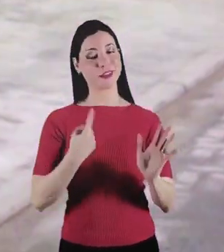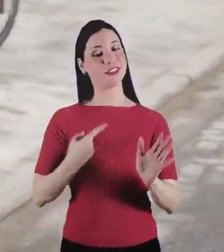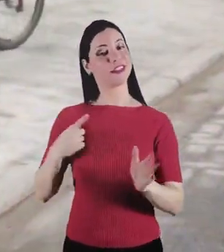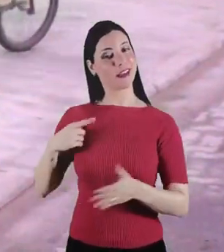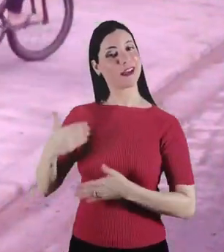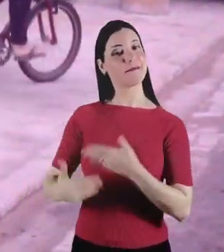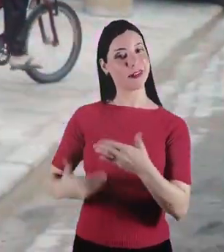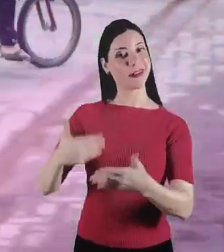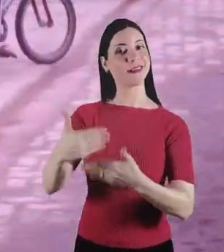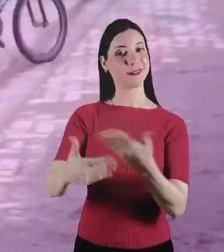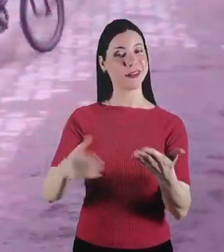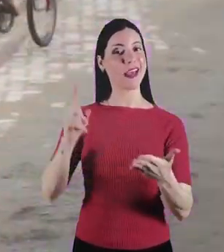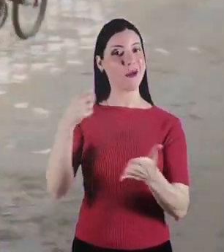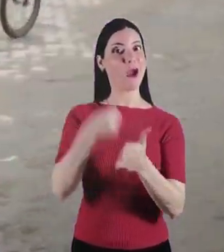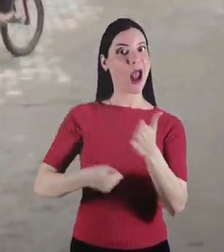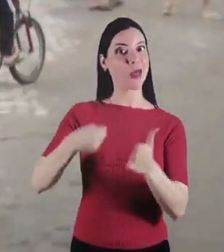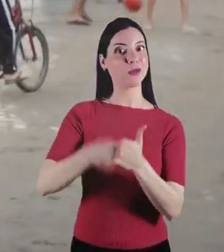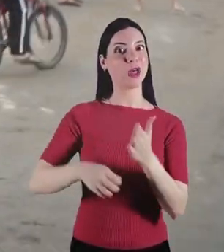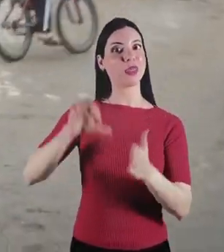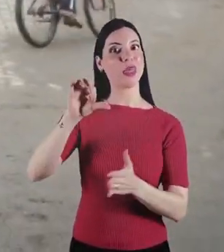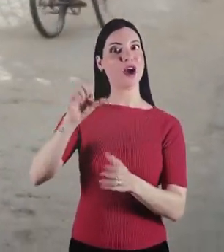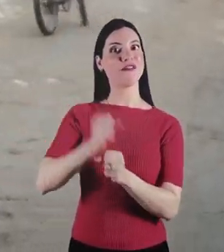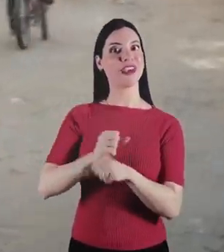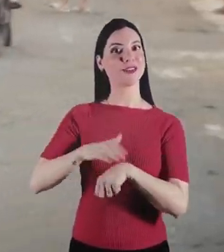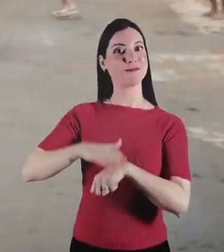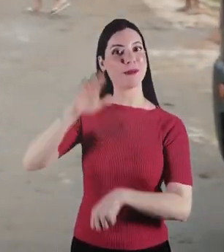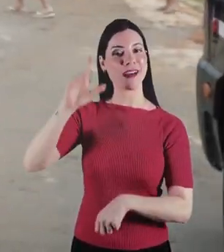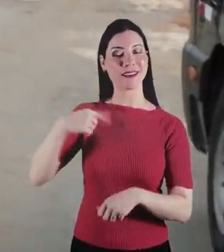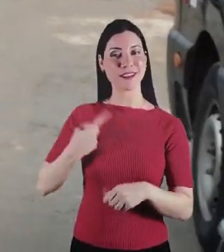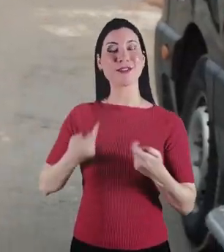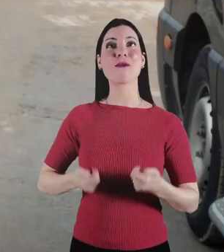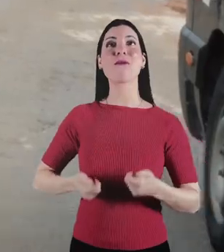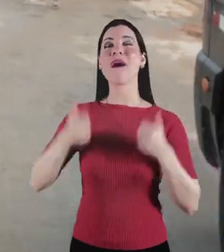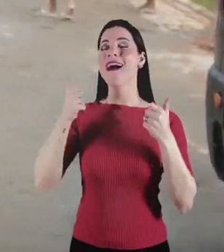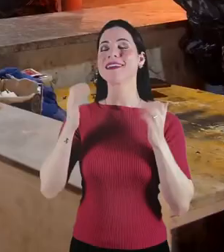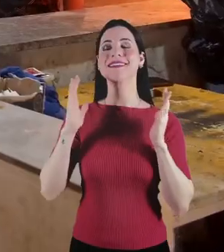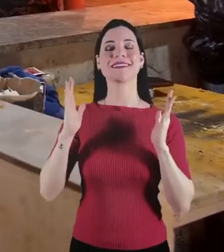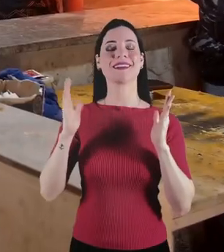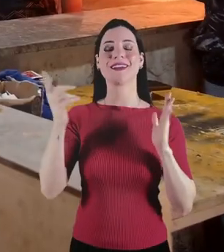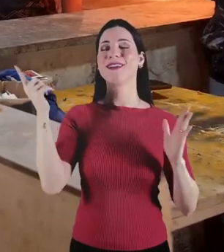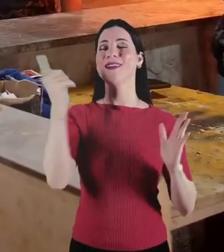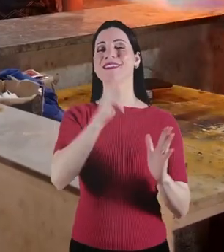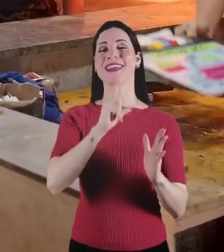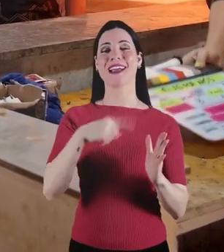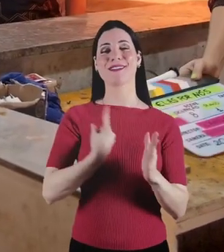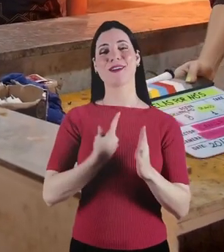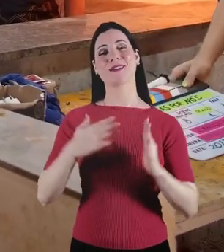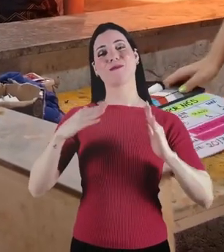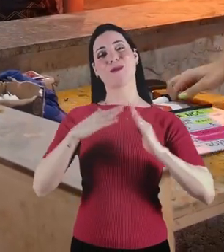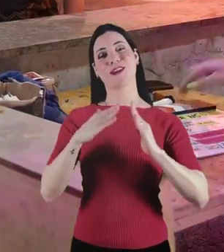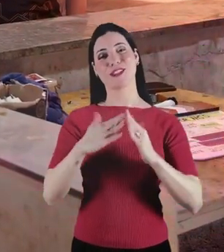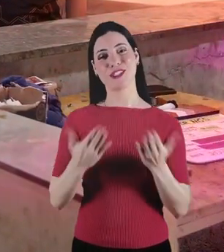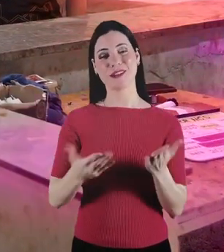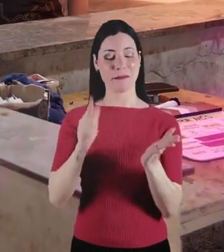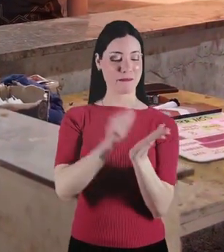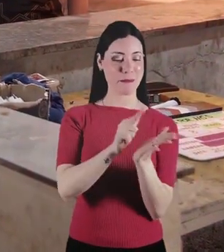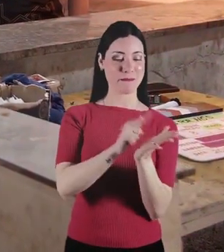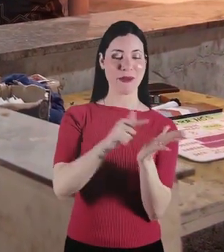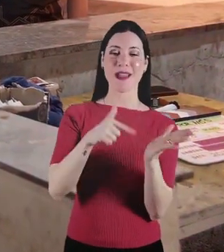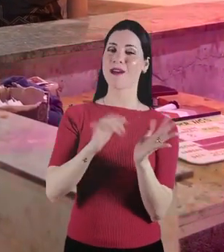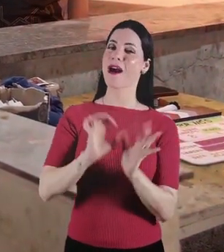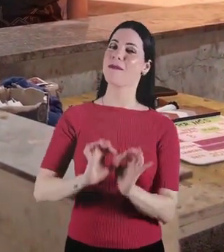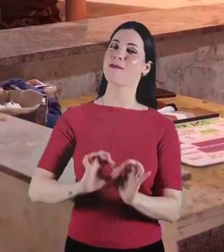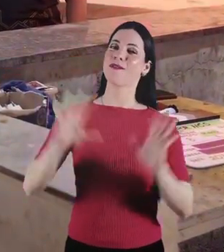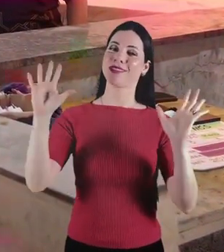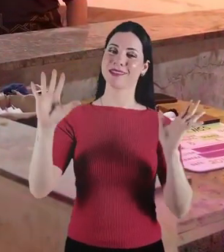encaminhando, ou uma luta de quase nove anos. Estamos finalmente conseguindo a nossa moradia, o papel